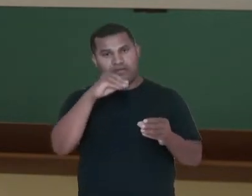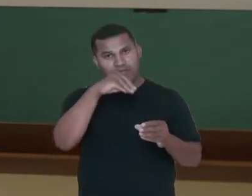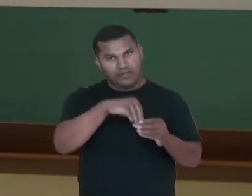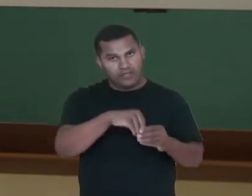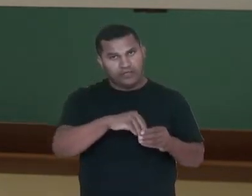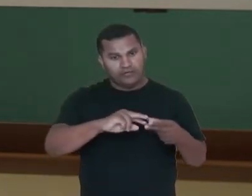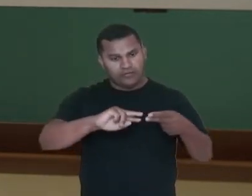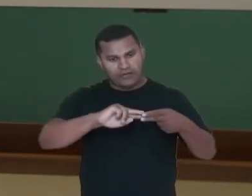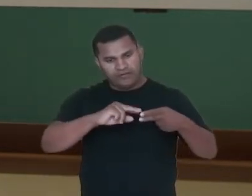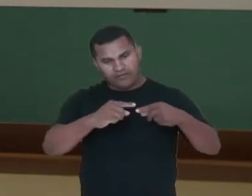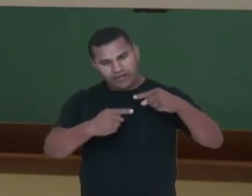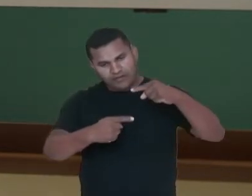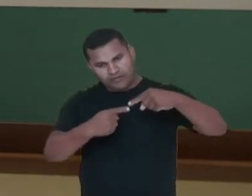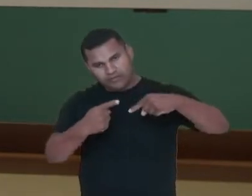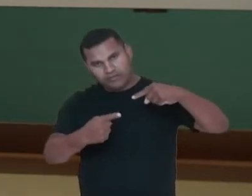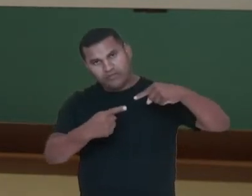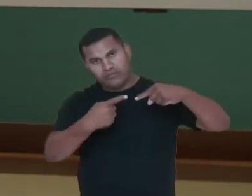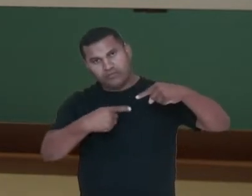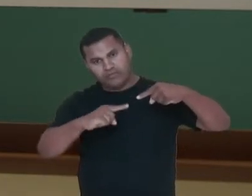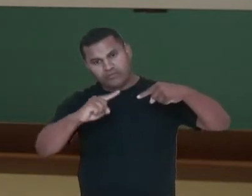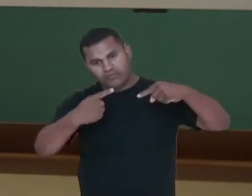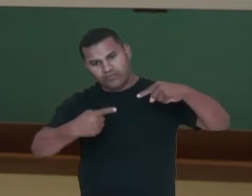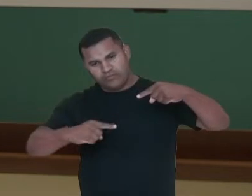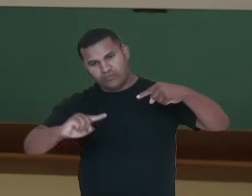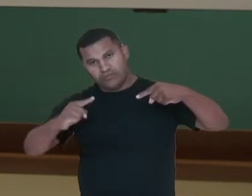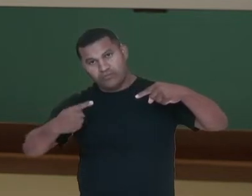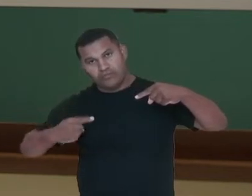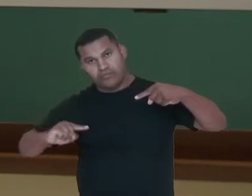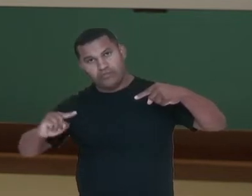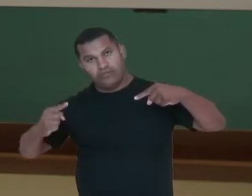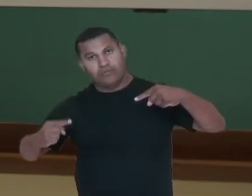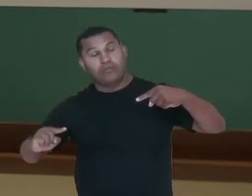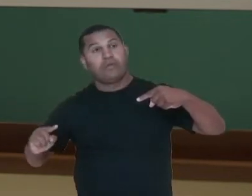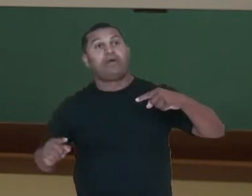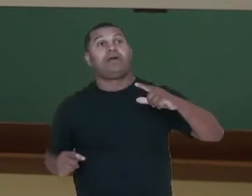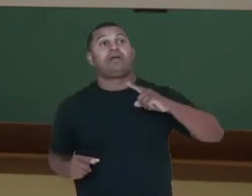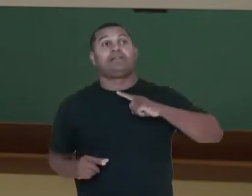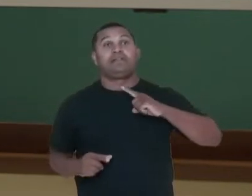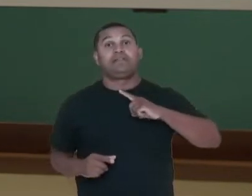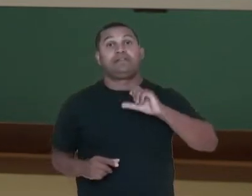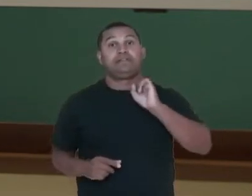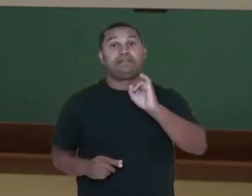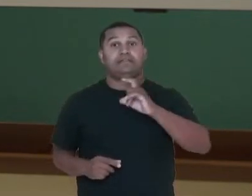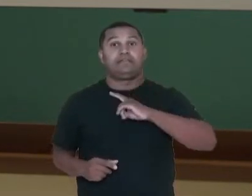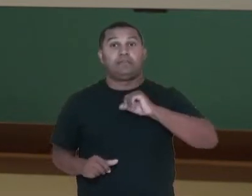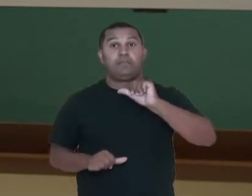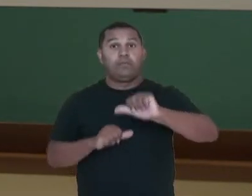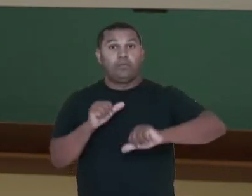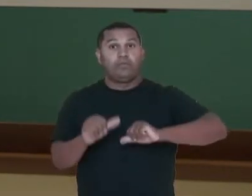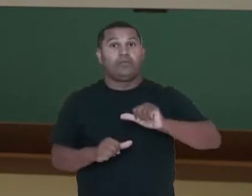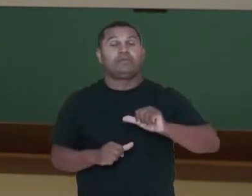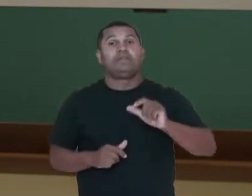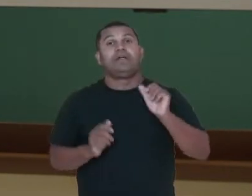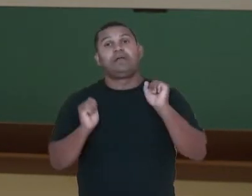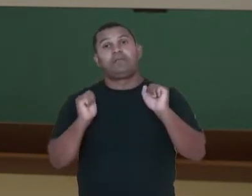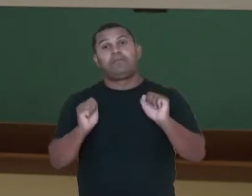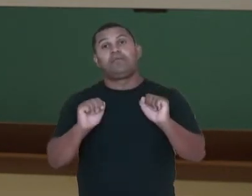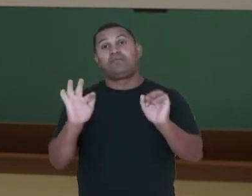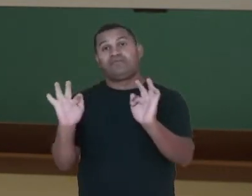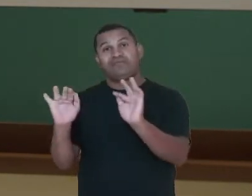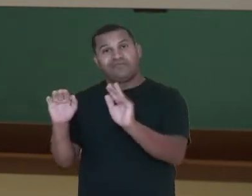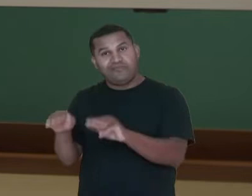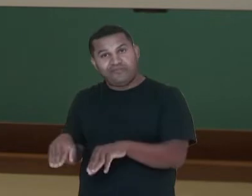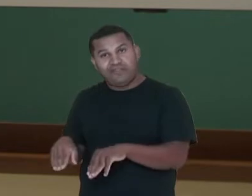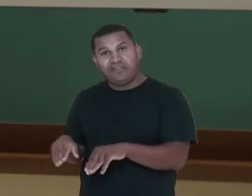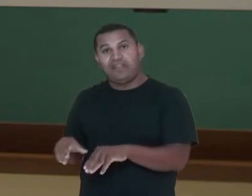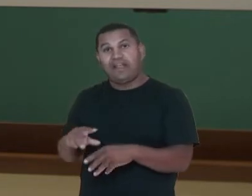proteína. Essa cópia tem que ser sempre igual ao que está lá no DNA. Se ocorre uma mutação ali, o produto final, aquela